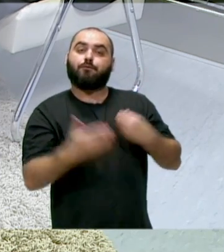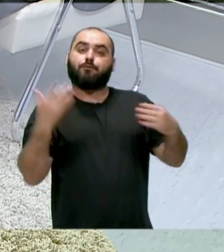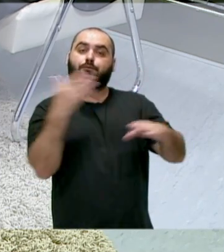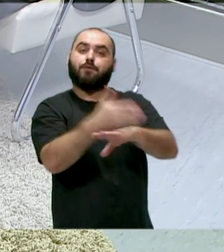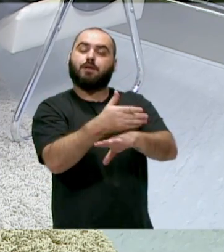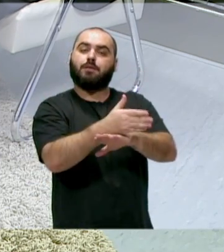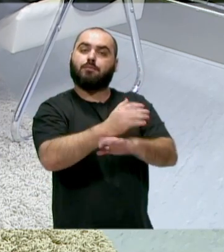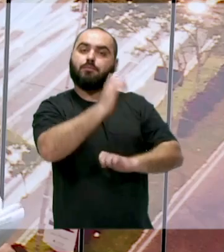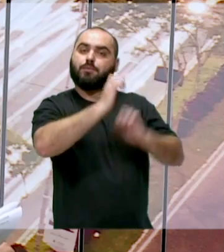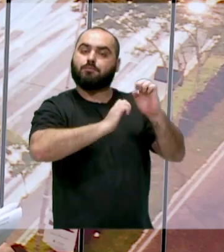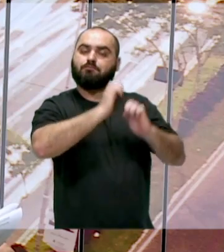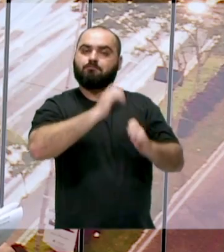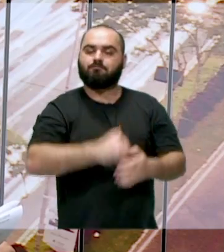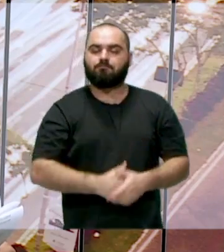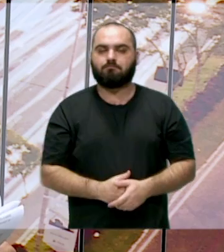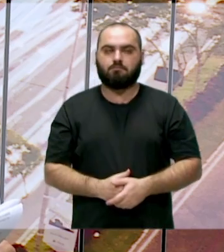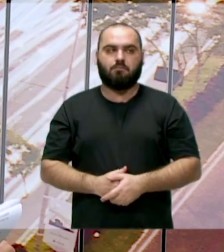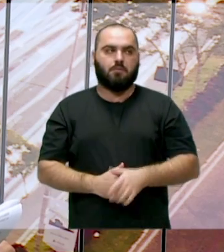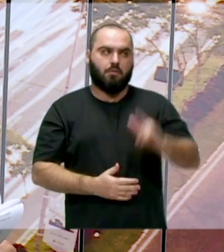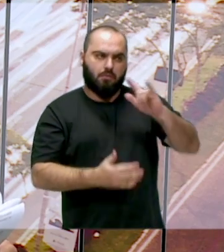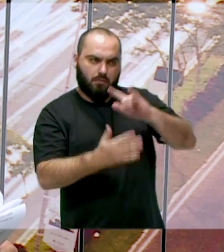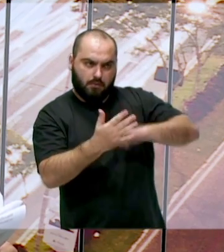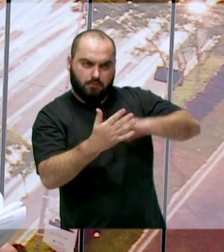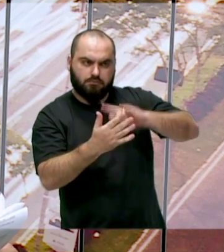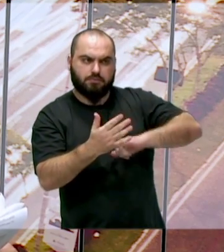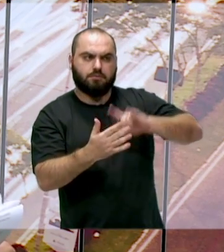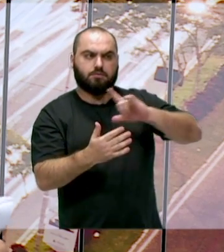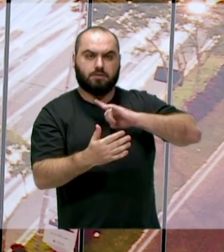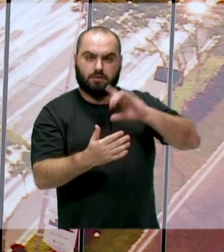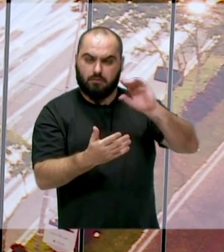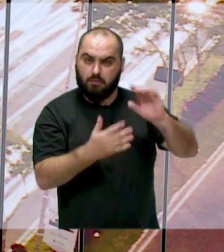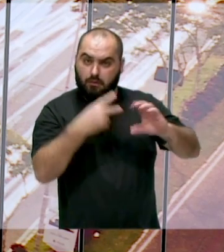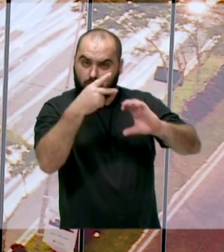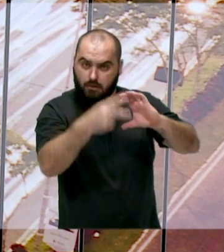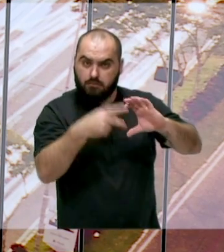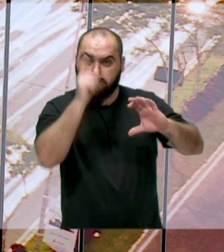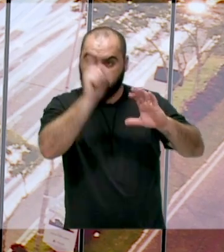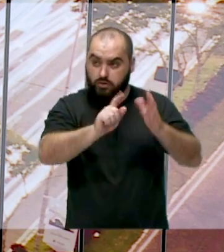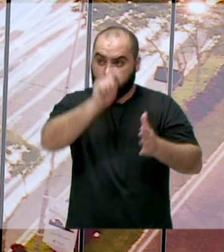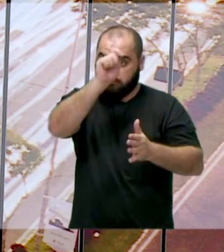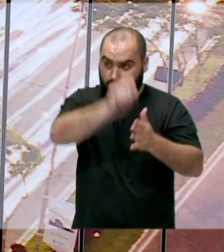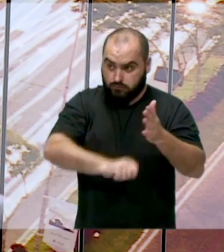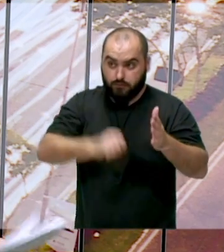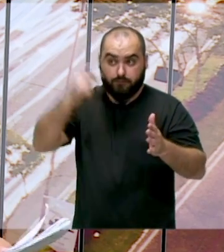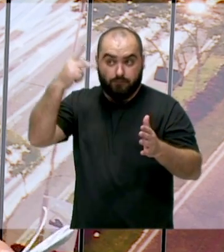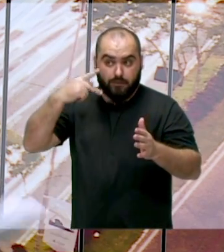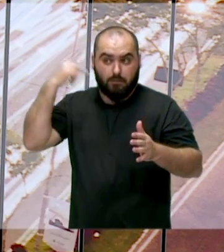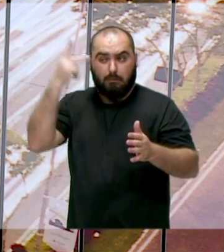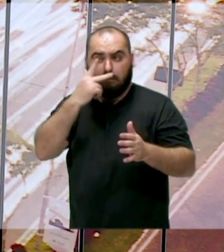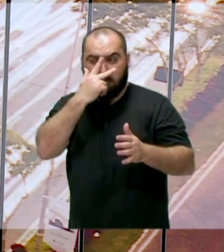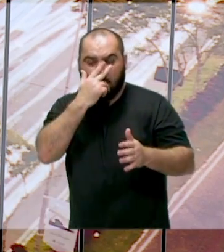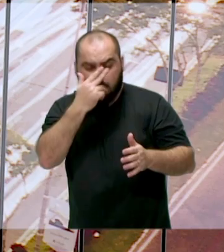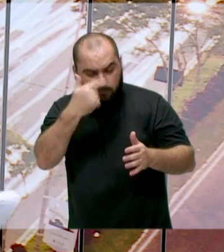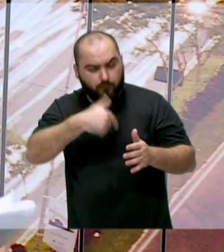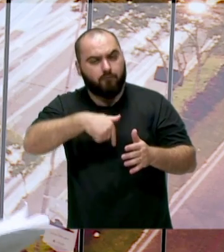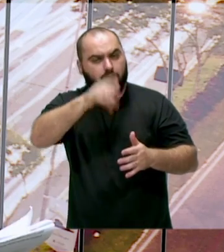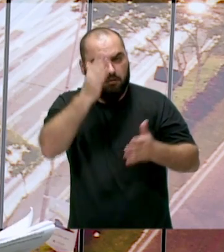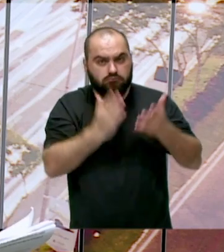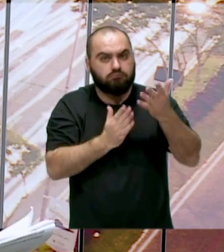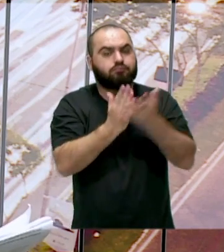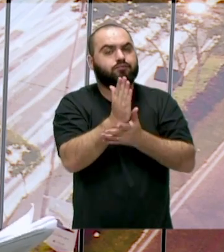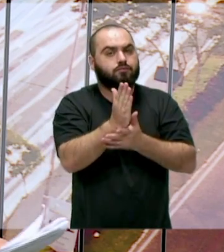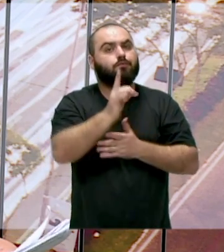requerimento está tramitando na casa, já tem assinatura dos demais vereadores, certamente será aprovado e será